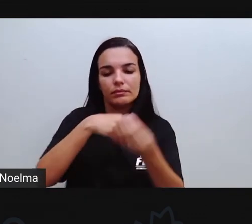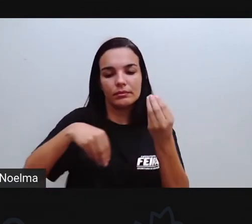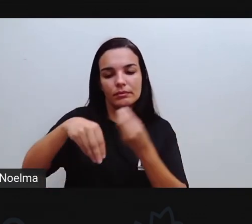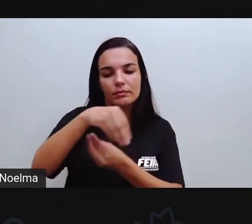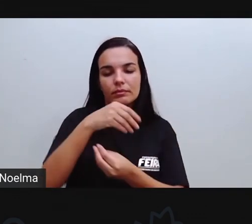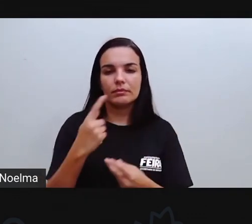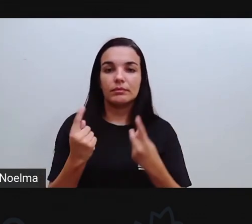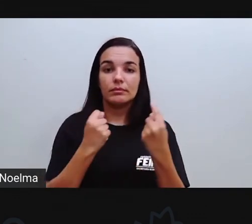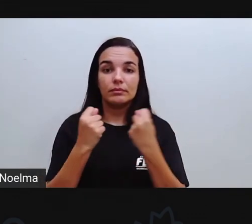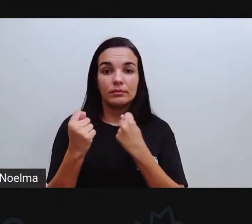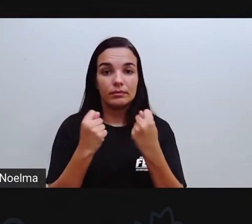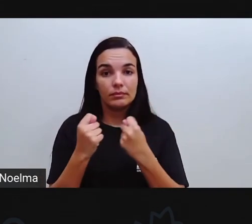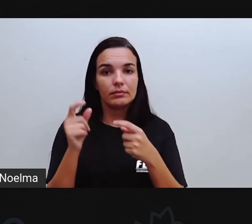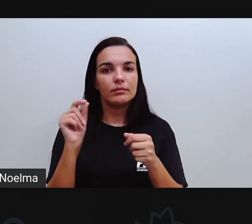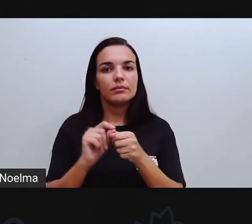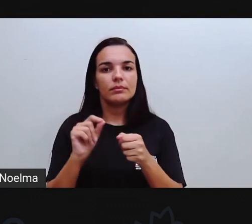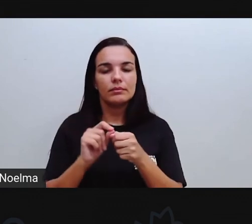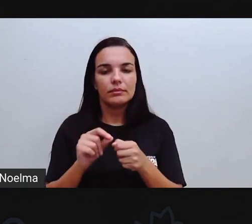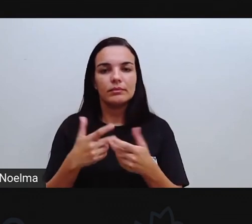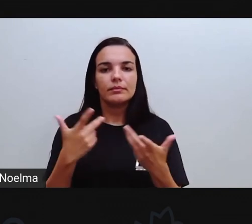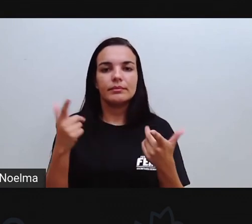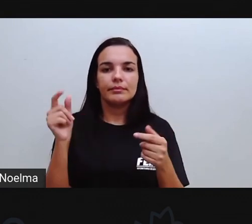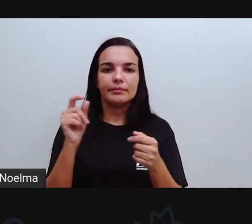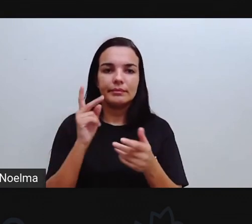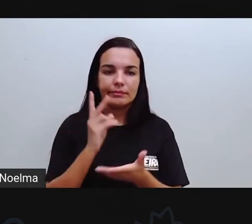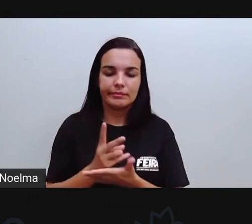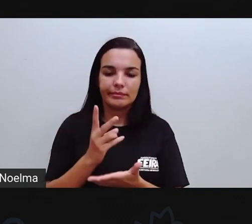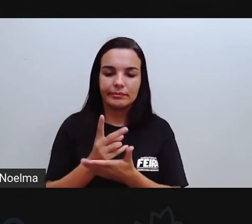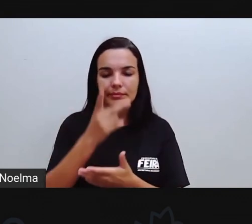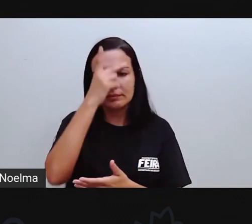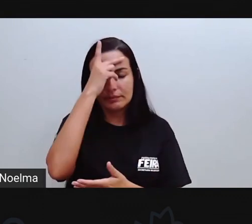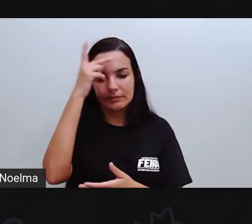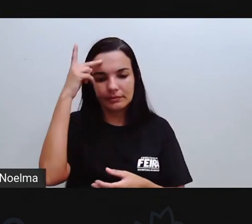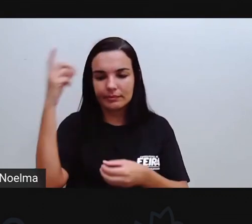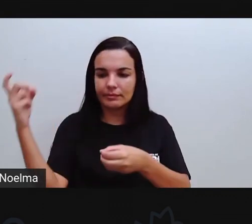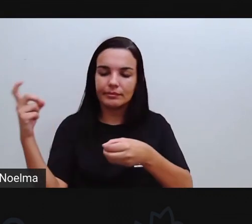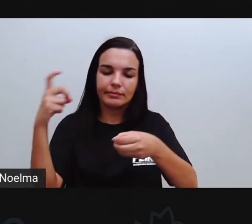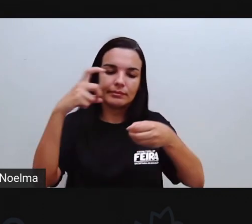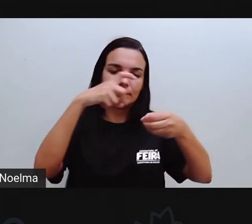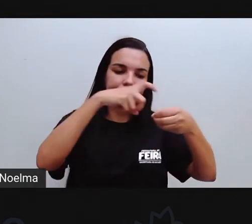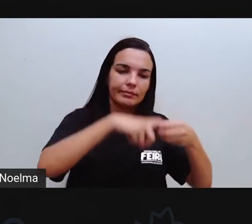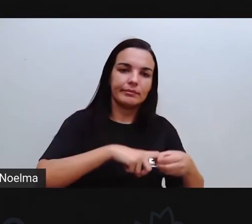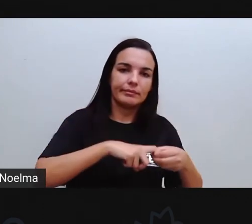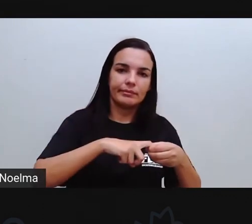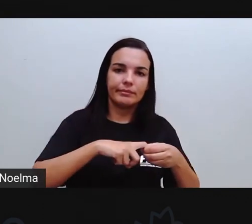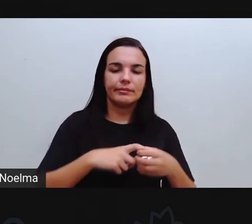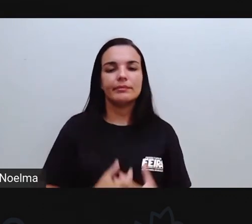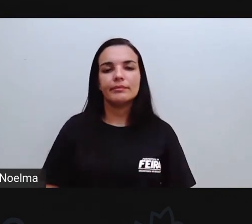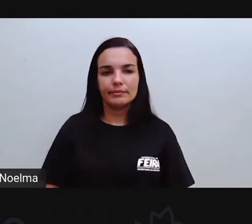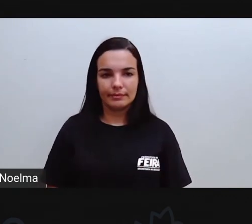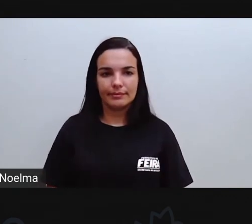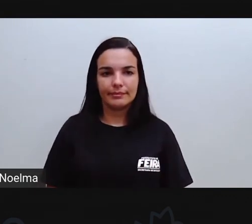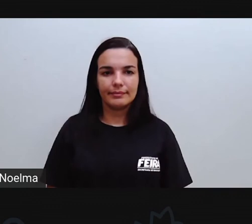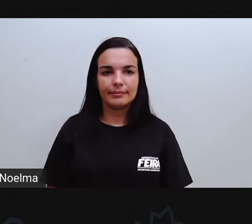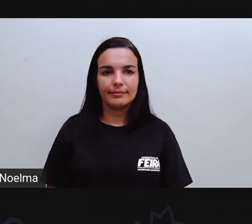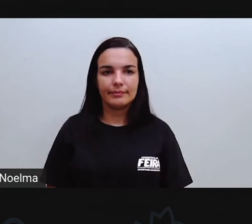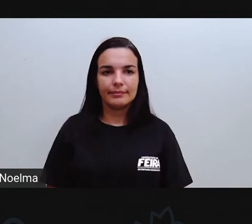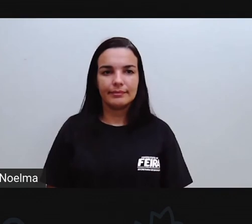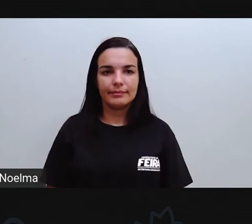que fez e faz com que as pessoas comecem a migrar Certo?